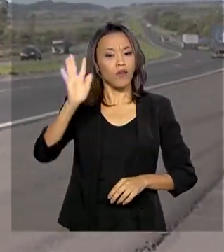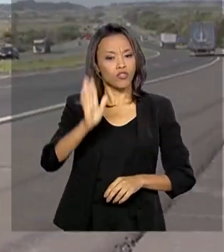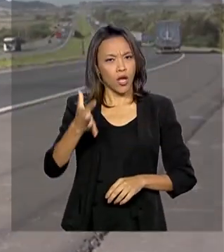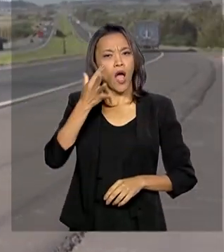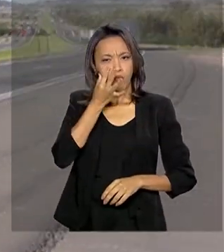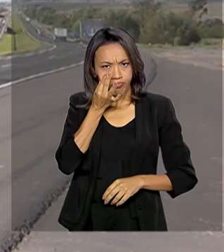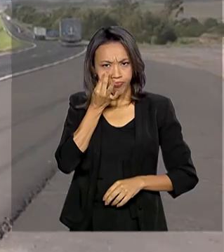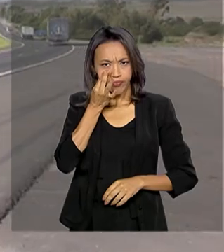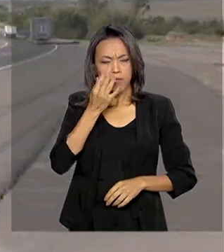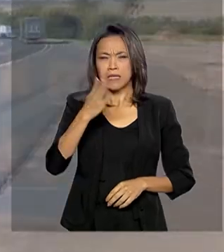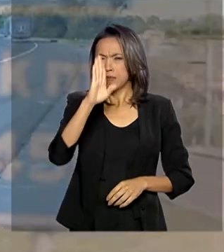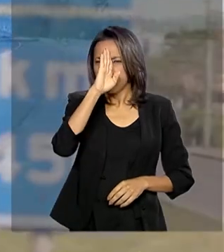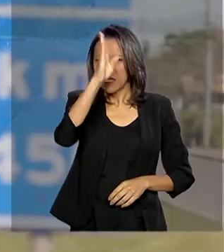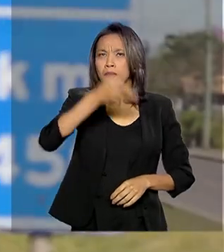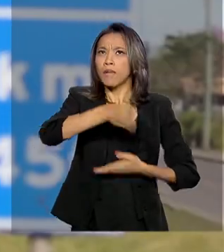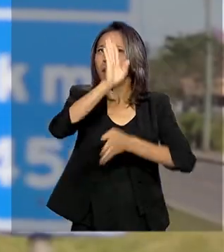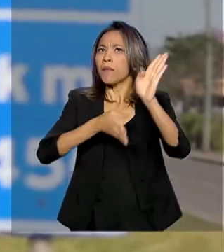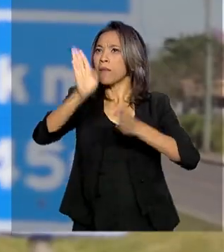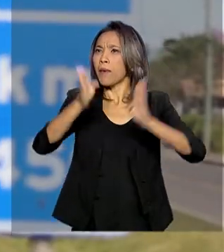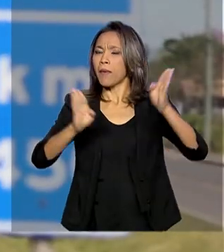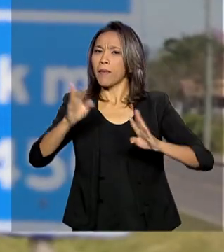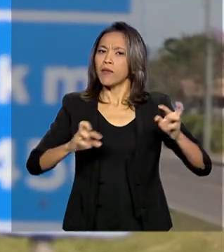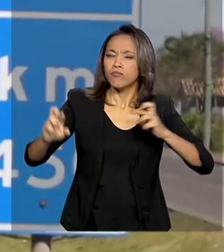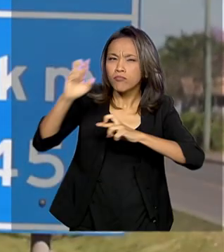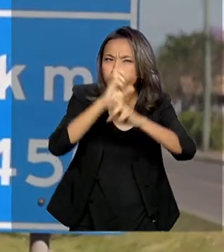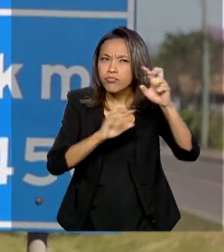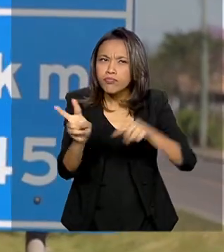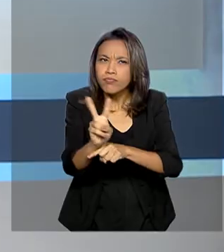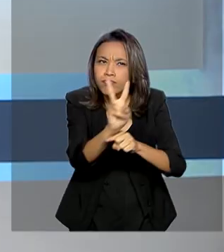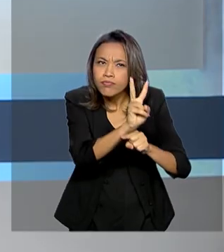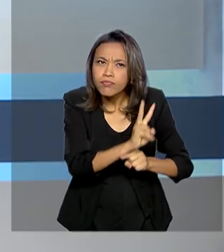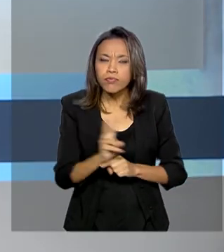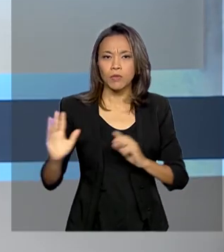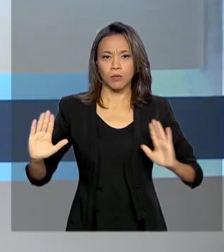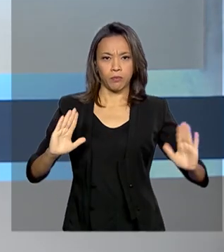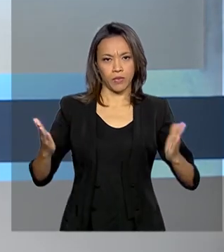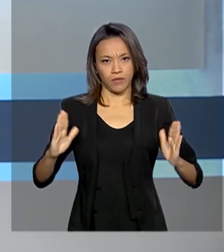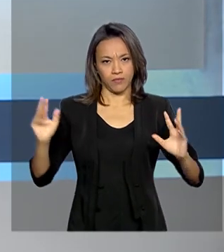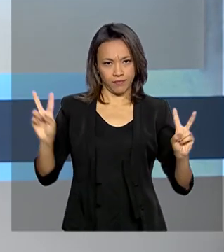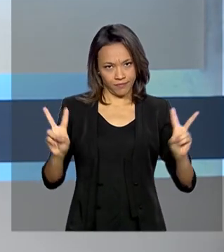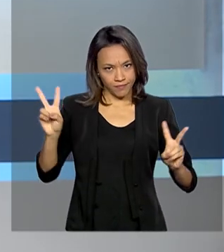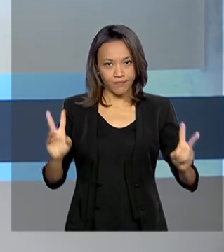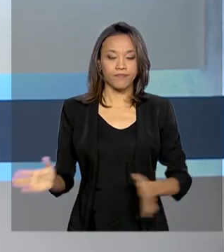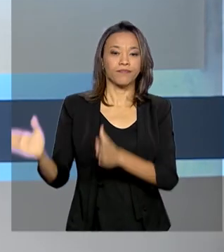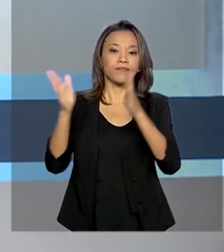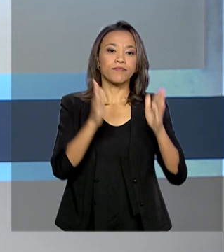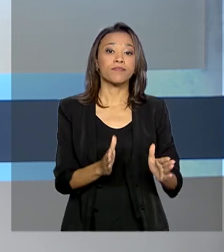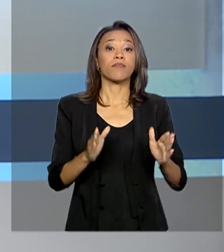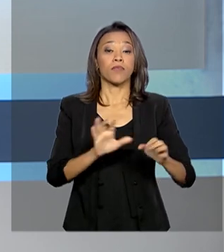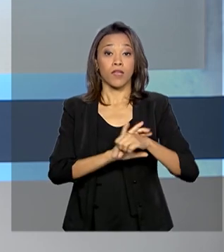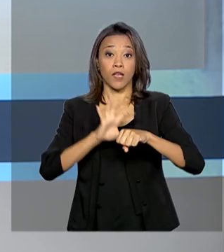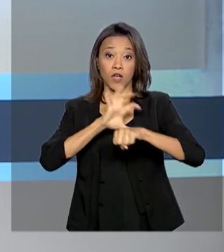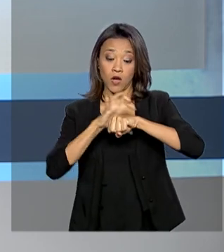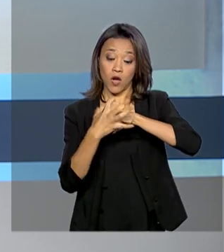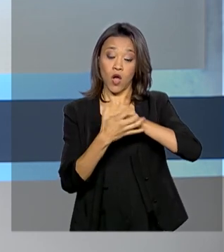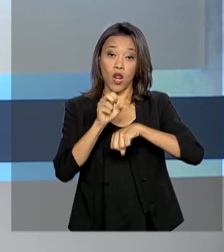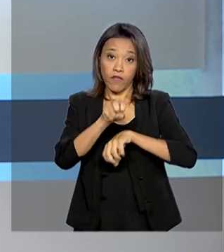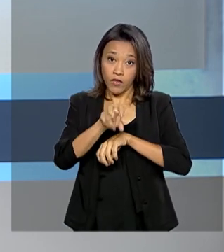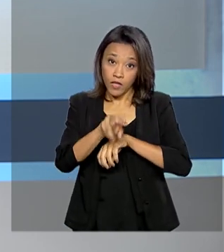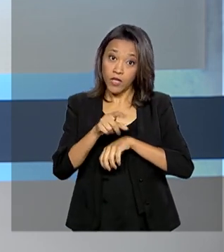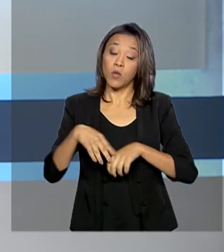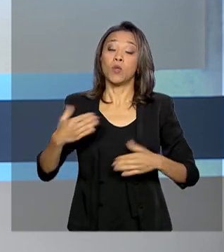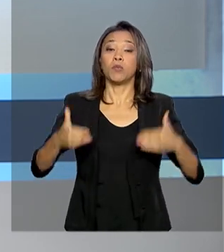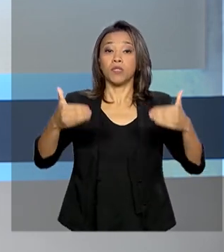estradas do país, de olho na movimentação do feriado prolongado. E veja também, coronavírus. Ministério da Saúde